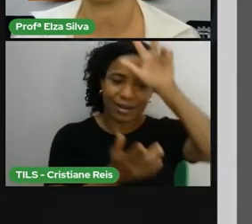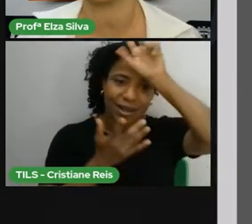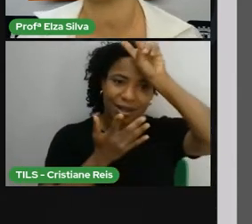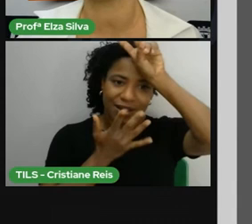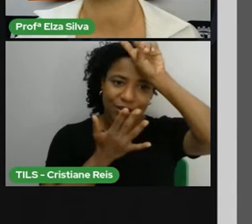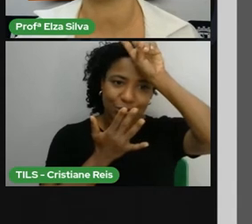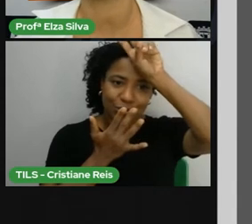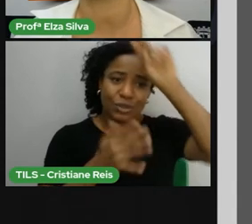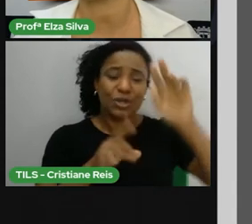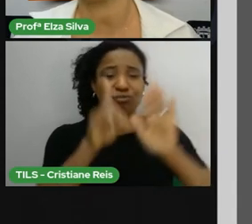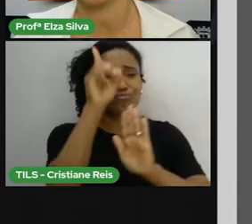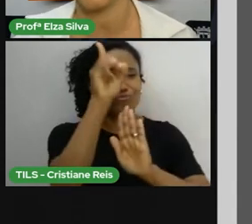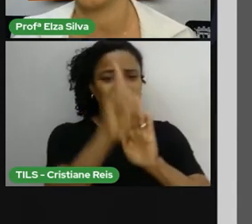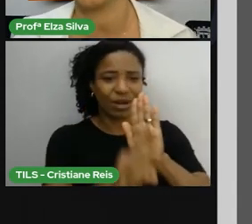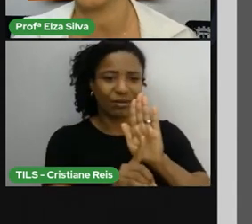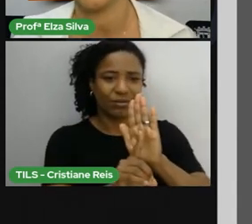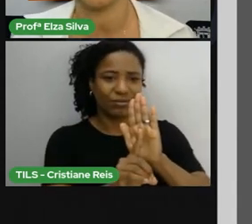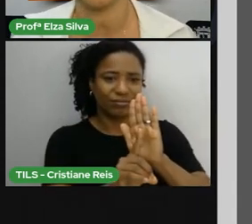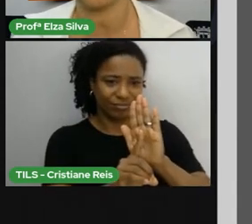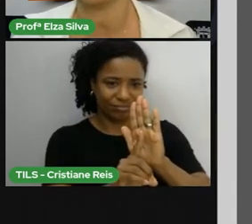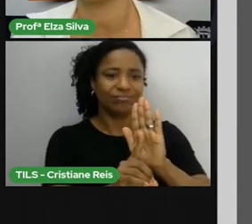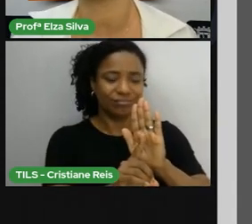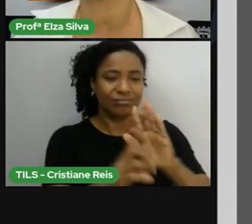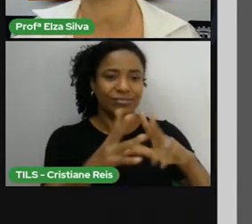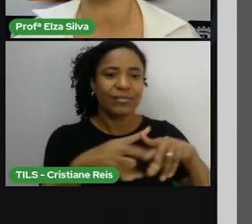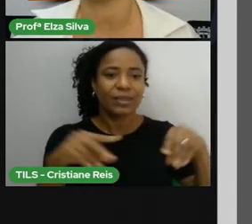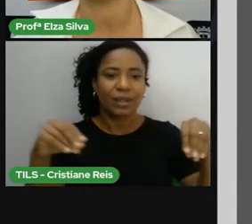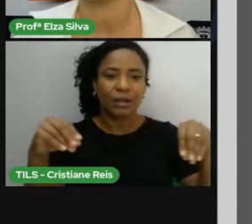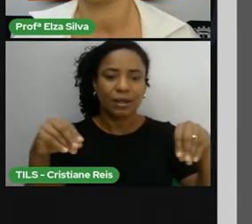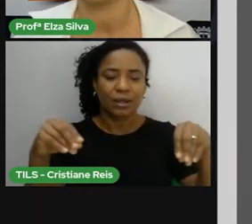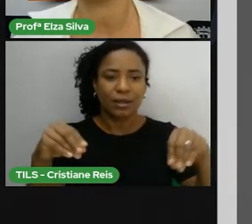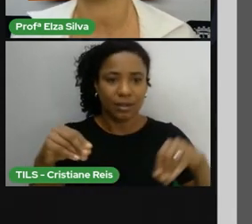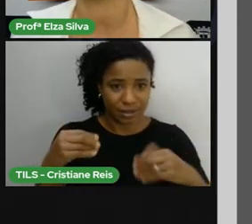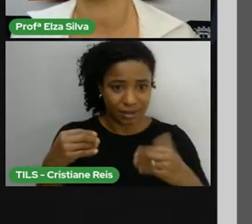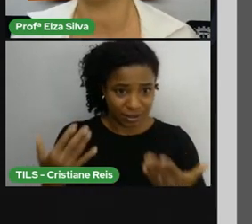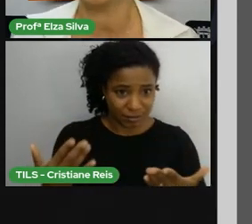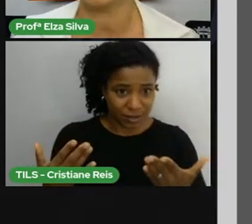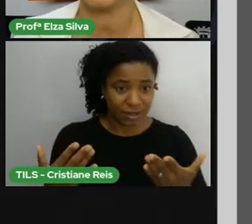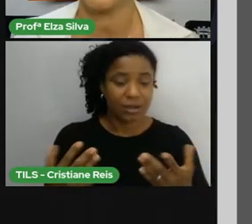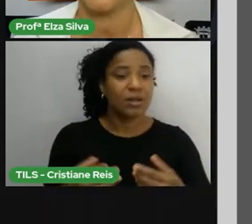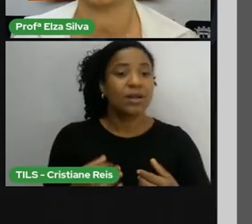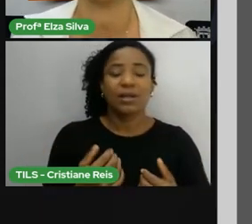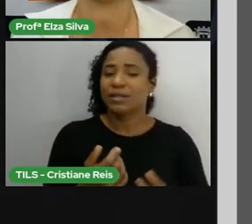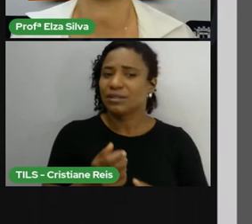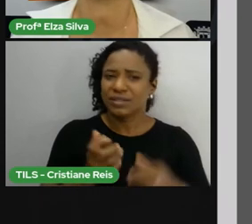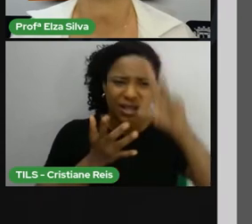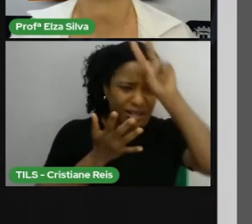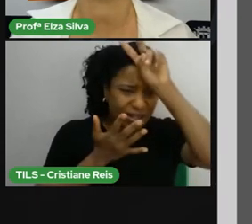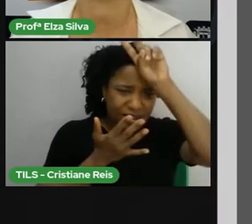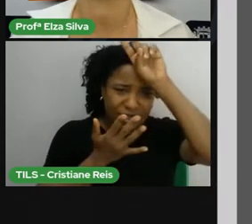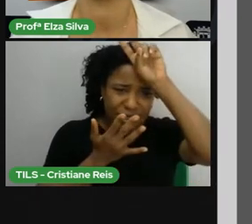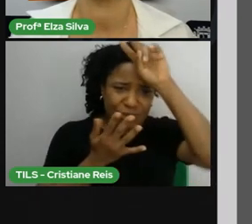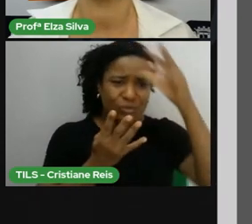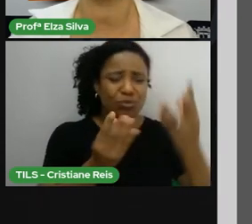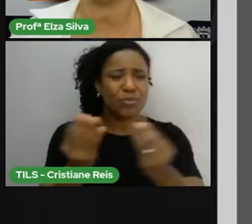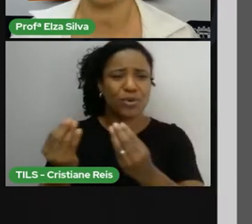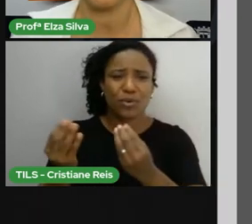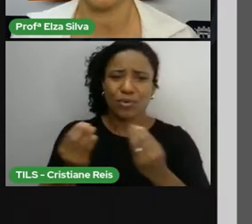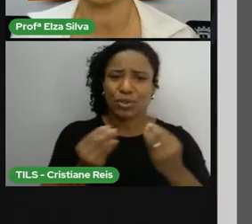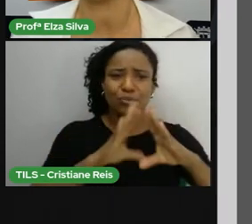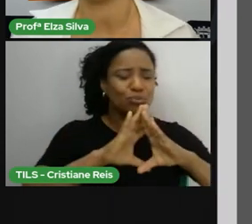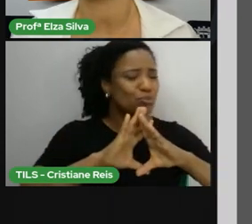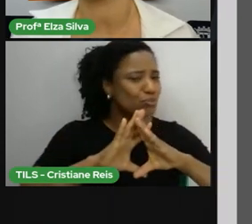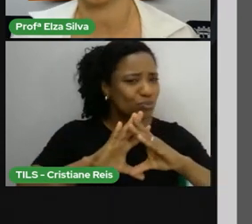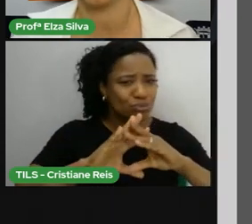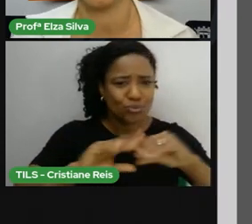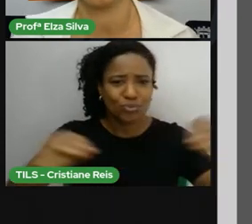muitos índios foram dizimados ao longo do tempo, ou seja, muitas tribos desapareceram, e com